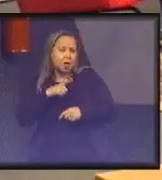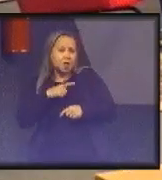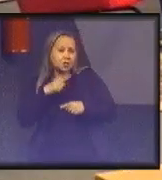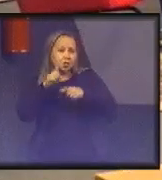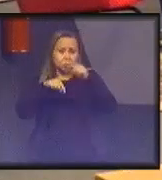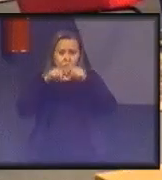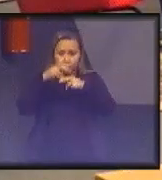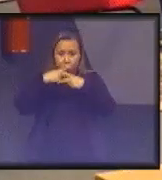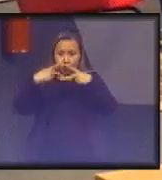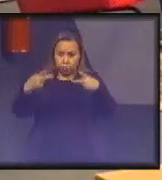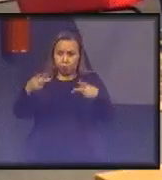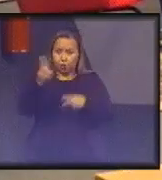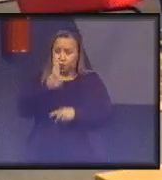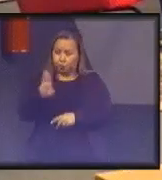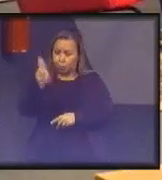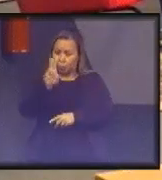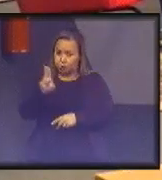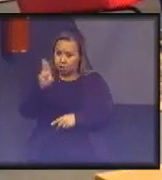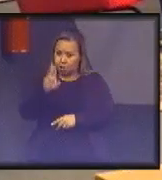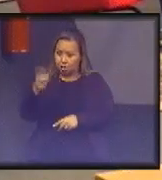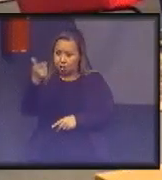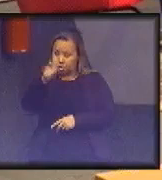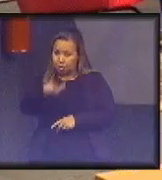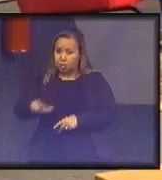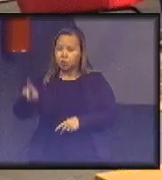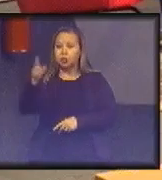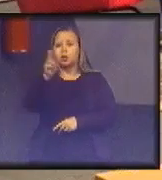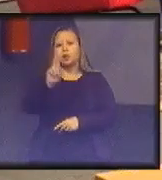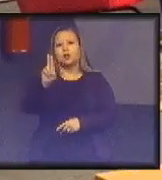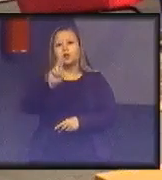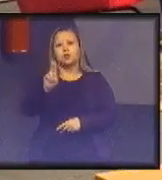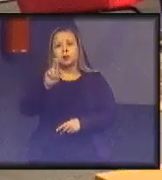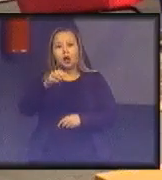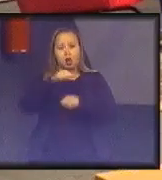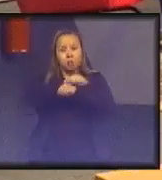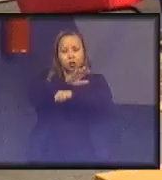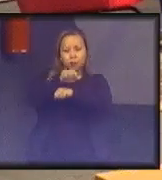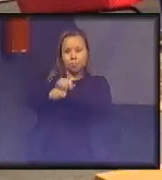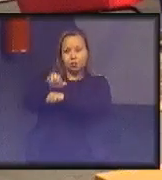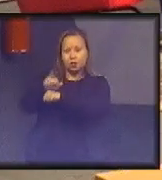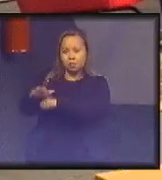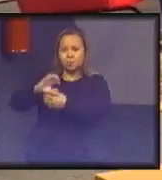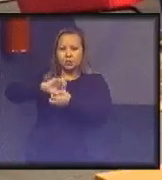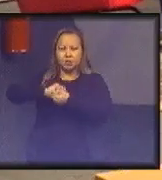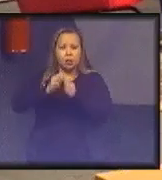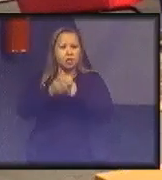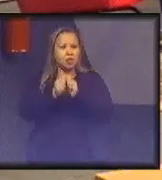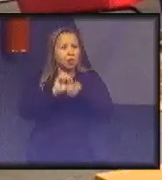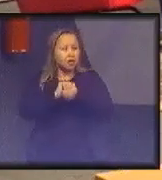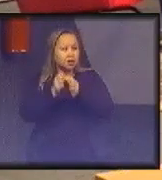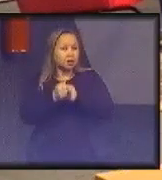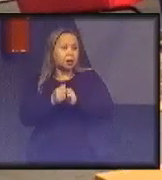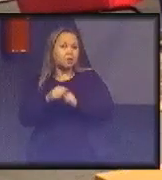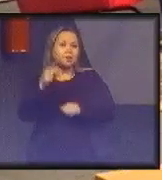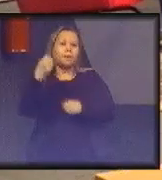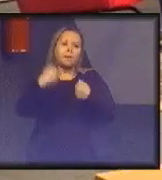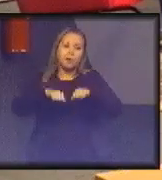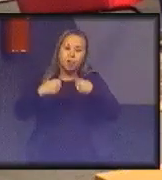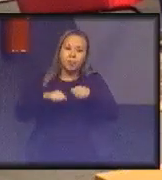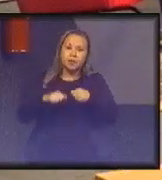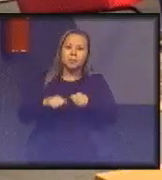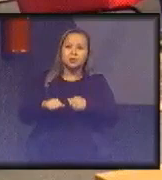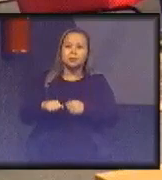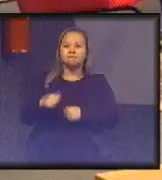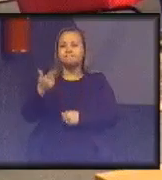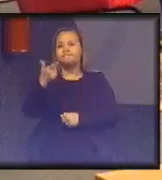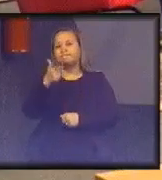reuso no futuro, de compartilhamento, se ele vai poder ser reciclável. Então, eu preciso inovar, preciso colocar na